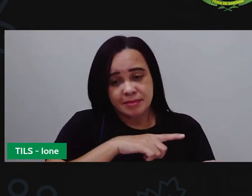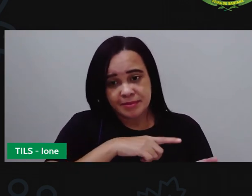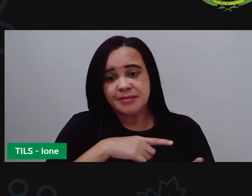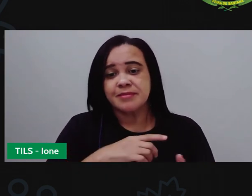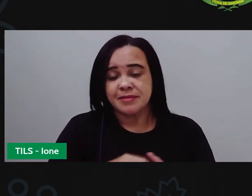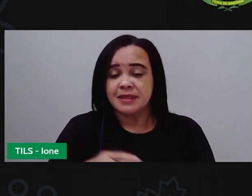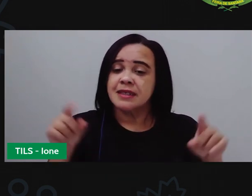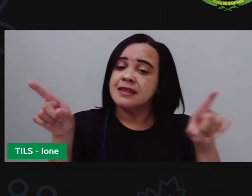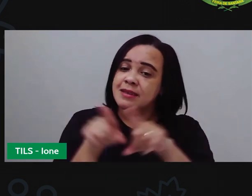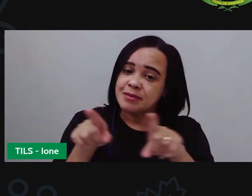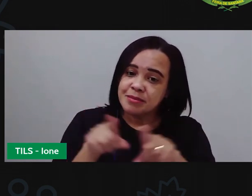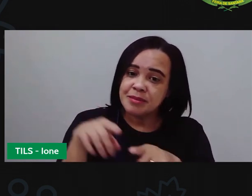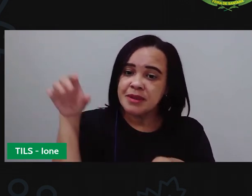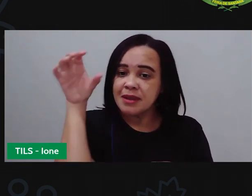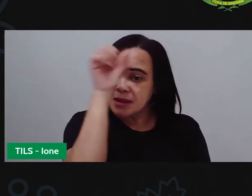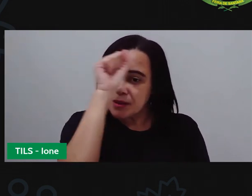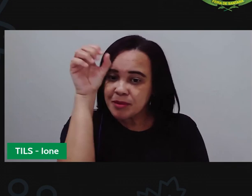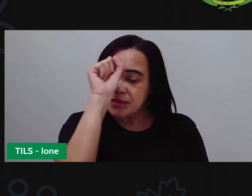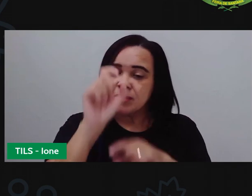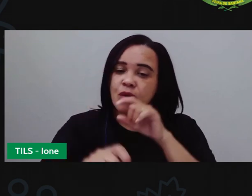escrever algumas palavras,